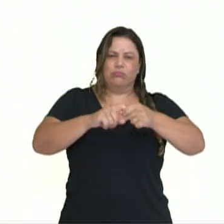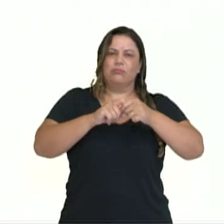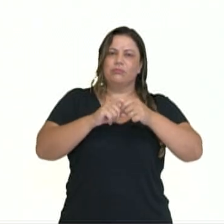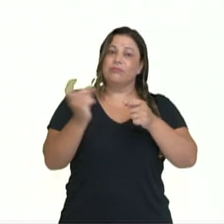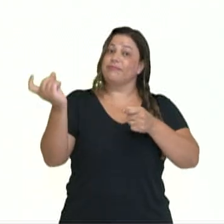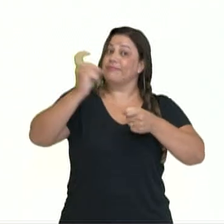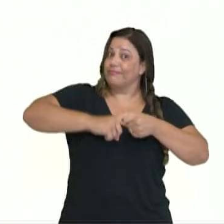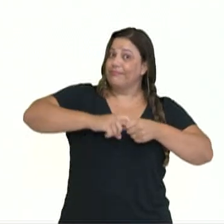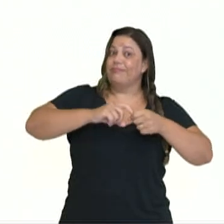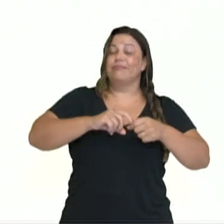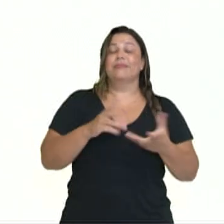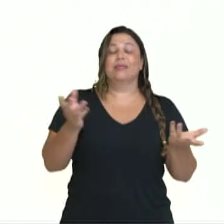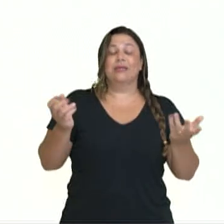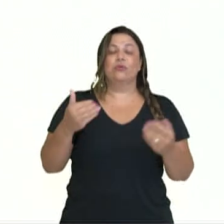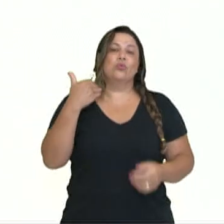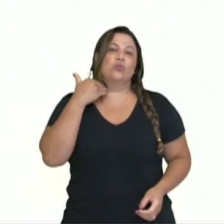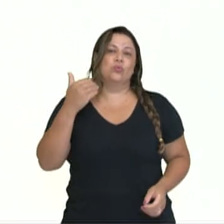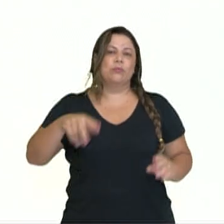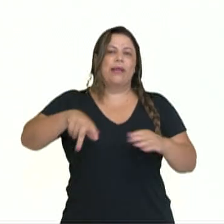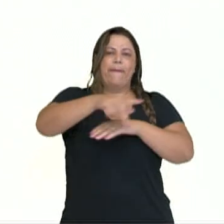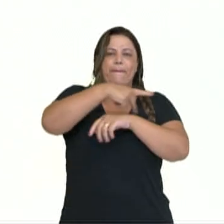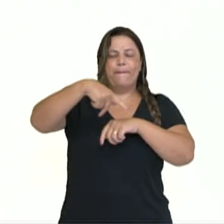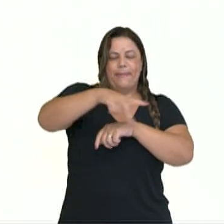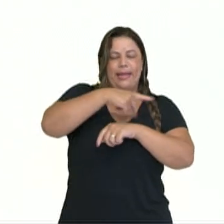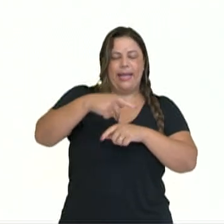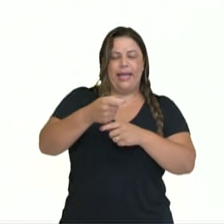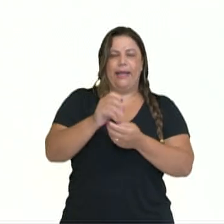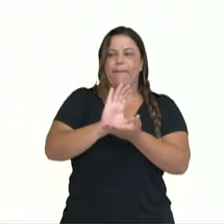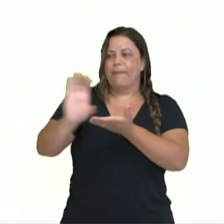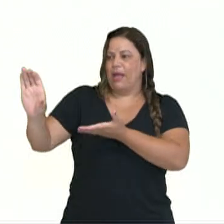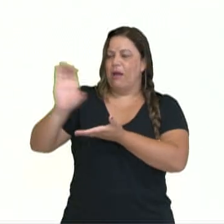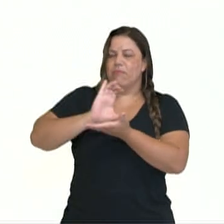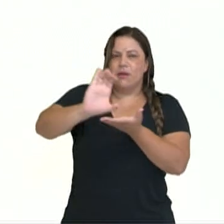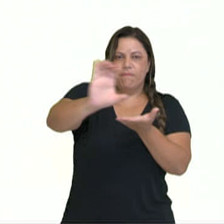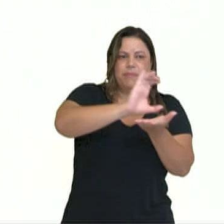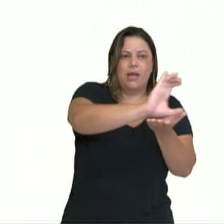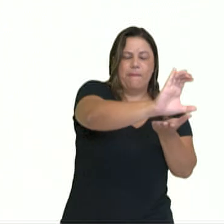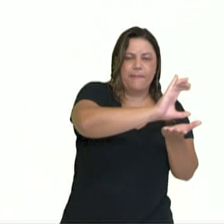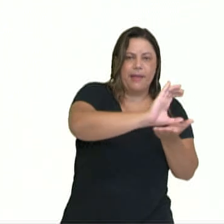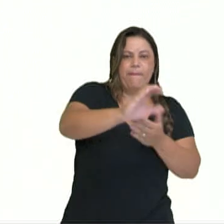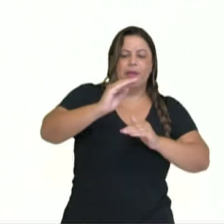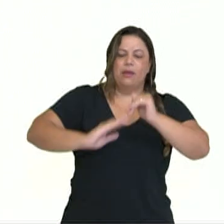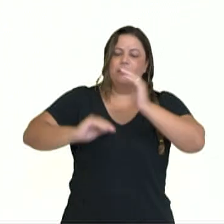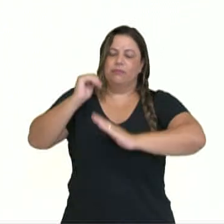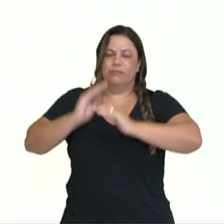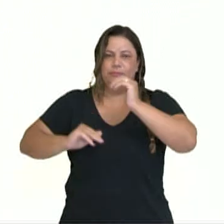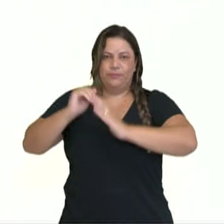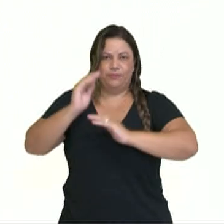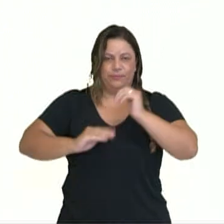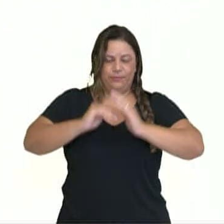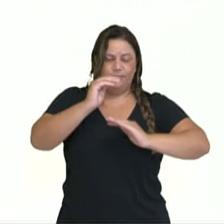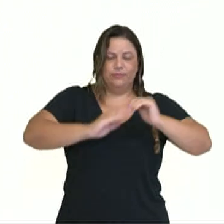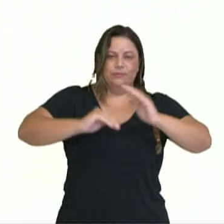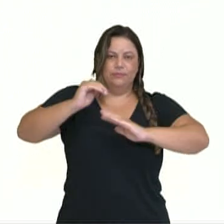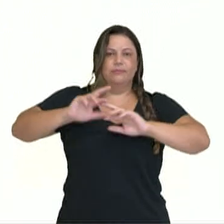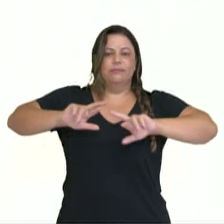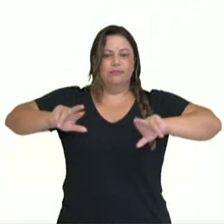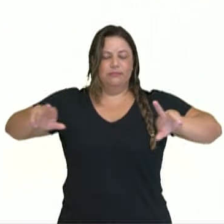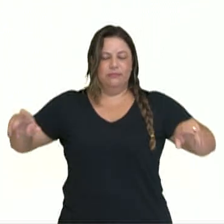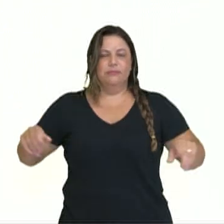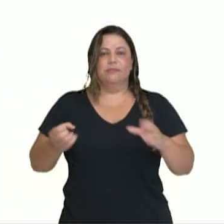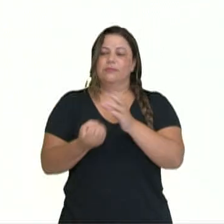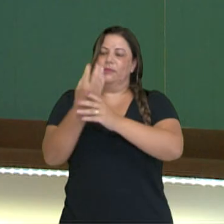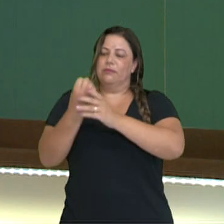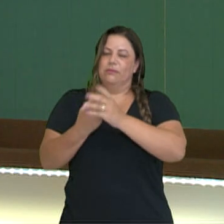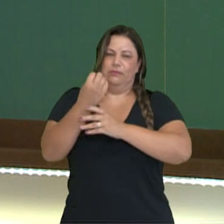dos países membros, fornecendo dinheiro ou para reconstruir ou construir, como é o caso do BIRD, ou ainda para a